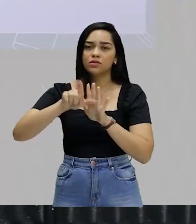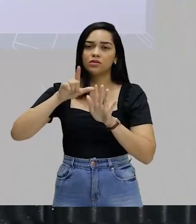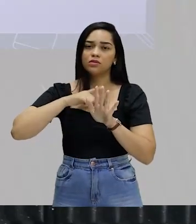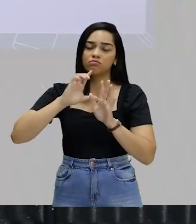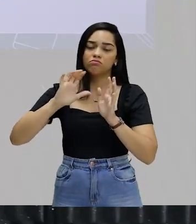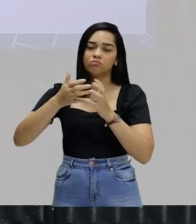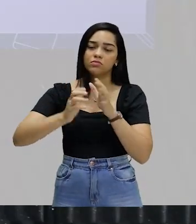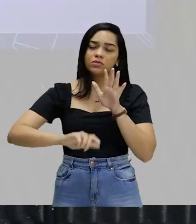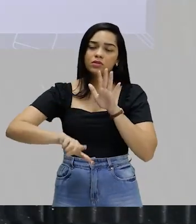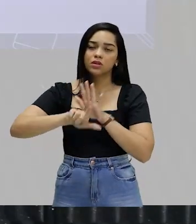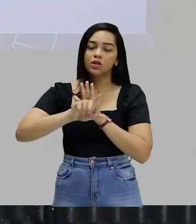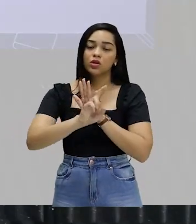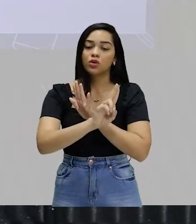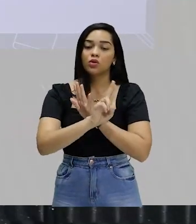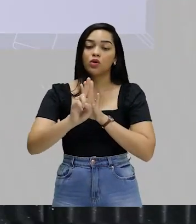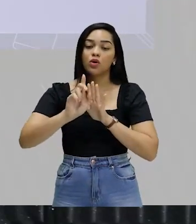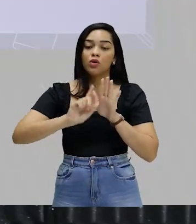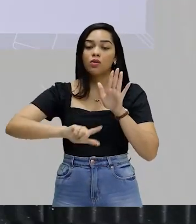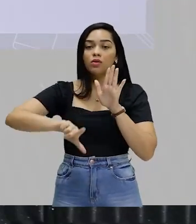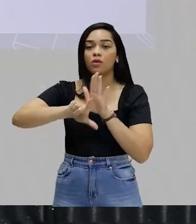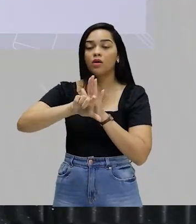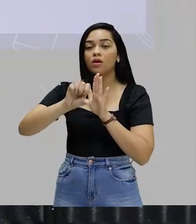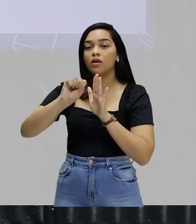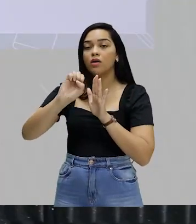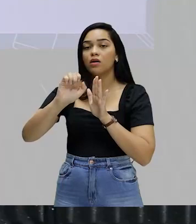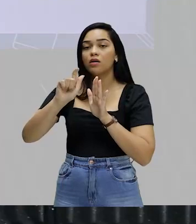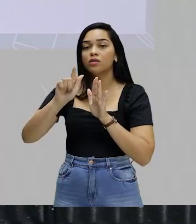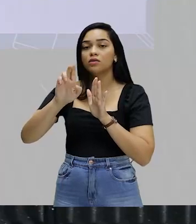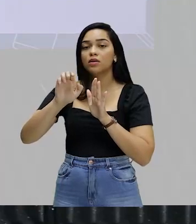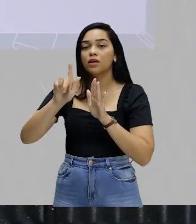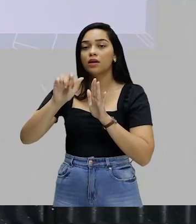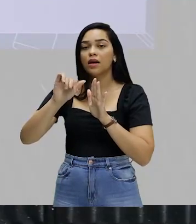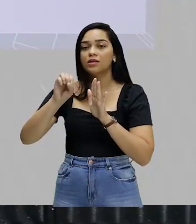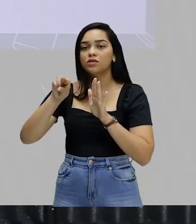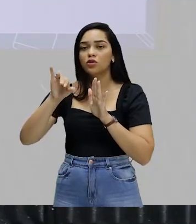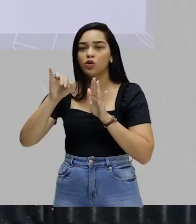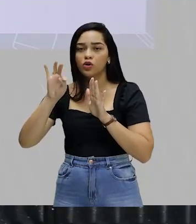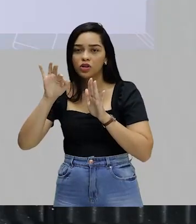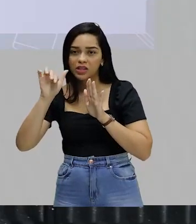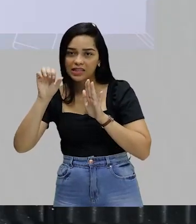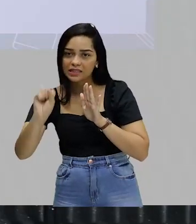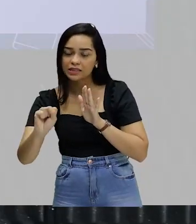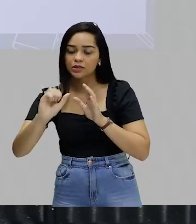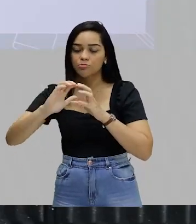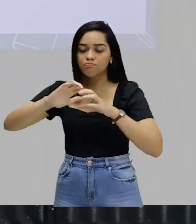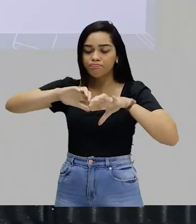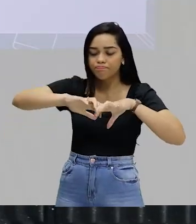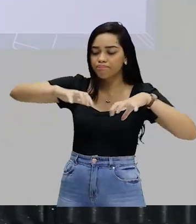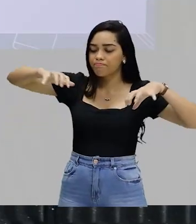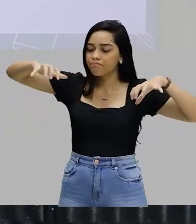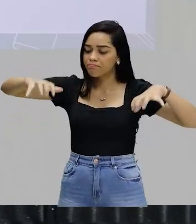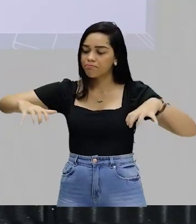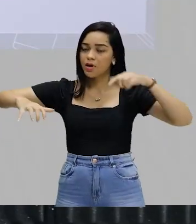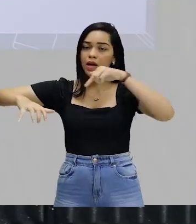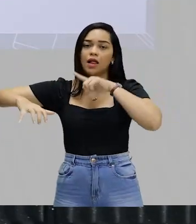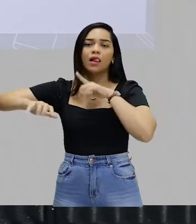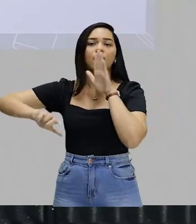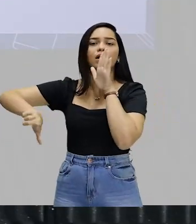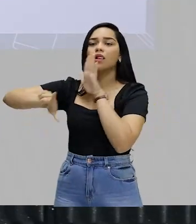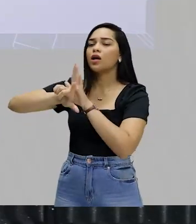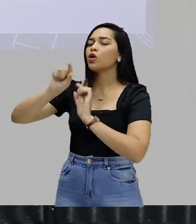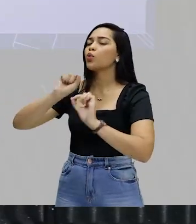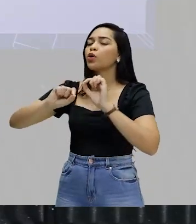conjunto de leis, chamadas leis segregacionistas. Eram as leis de Jim Crow. Essas leis